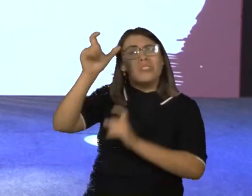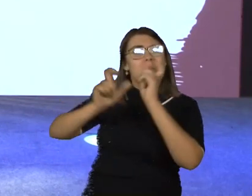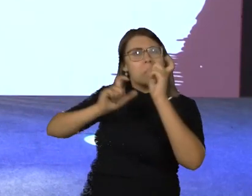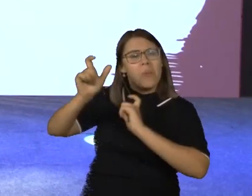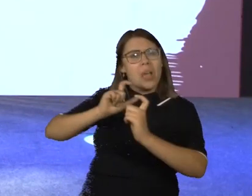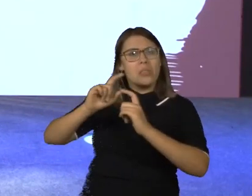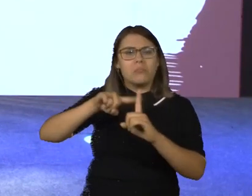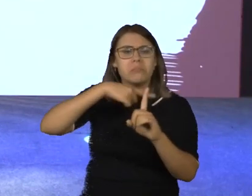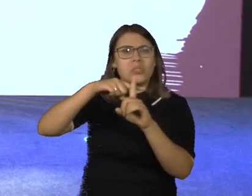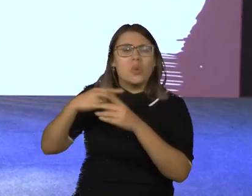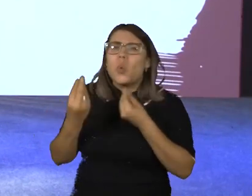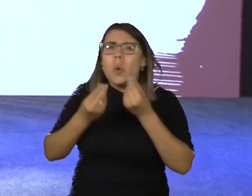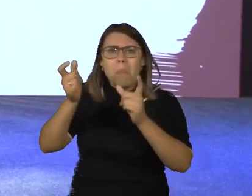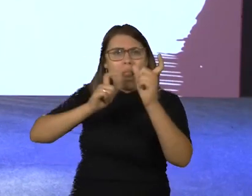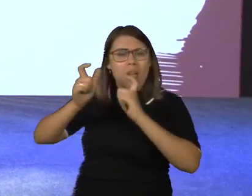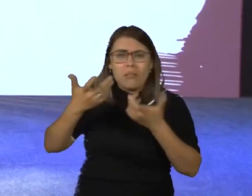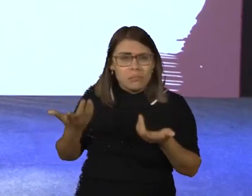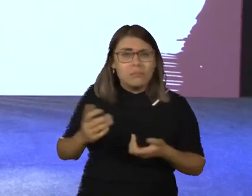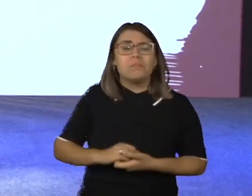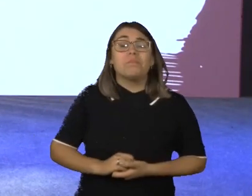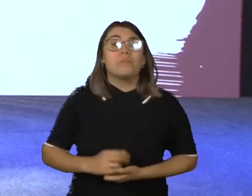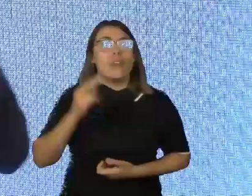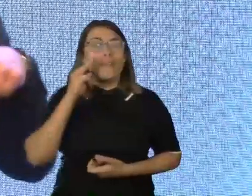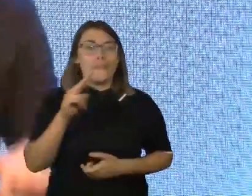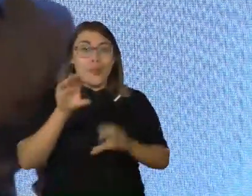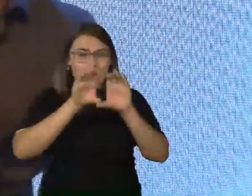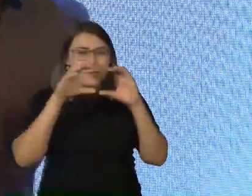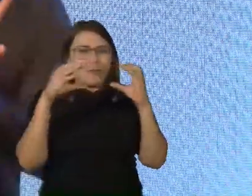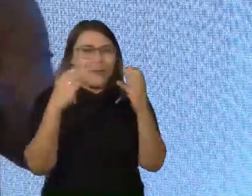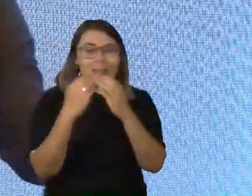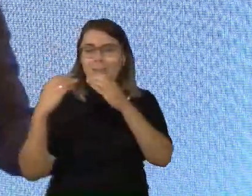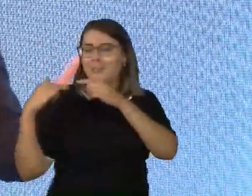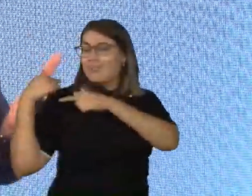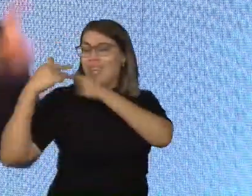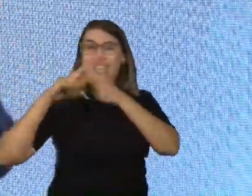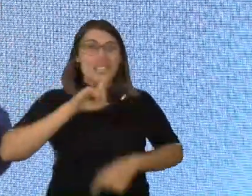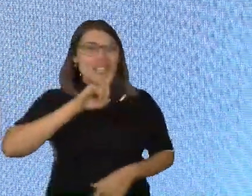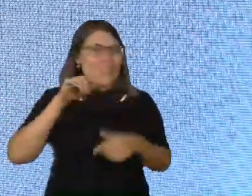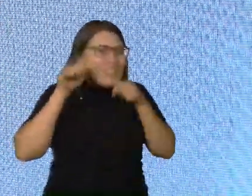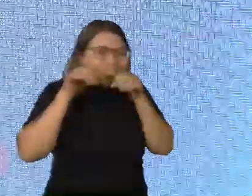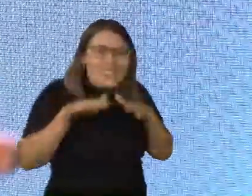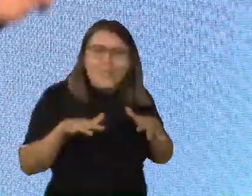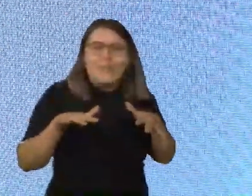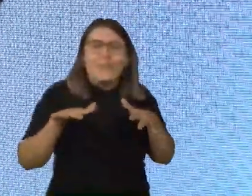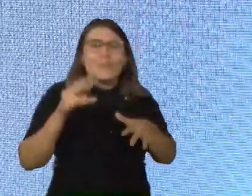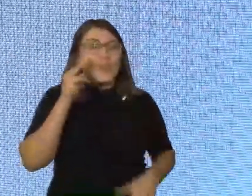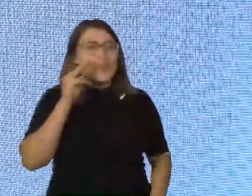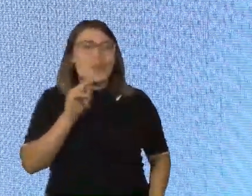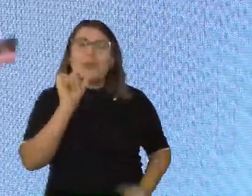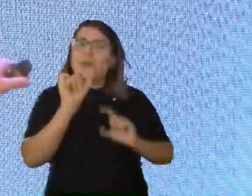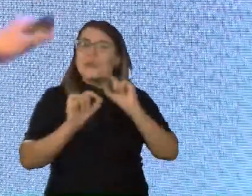Bom, uma mente diversa é aquela que vê o congresso genética como não destino. Genética não é destino porque